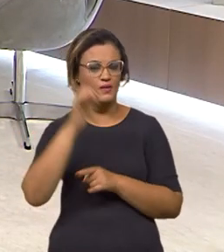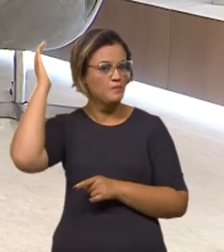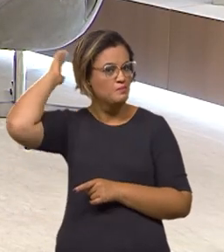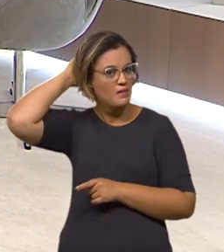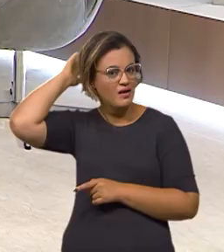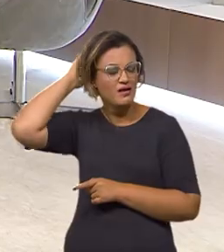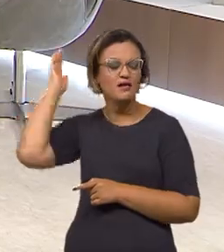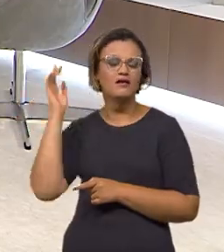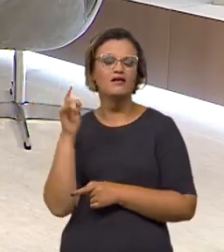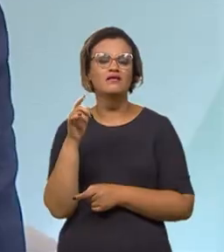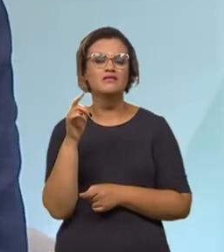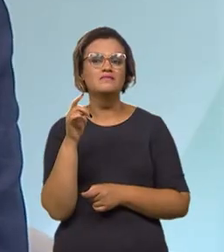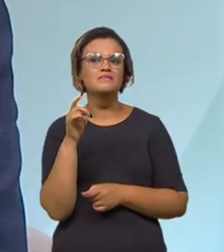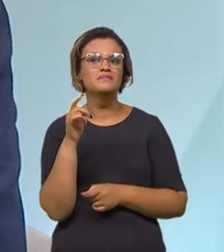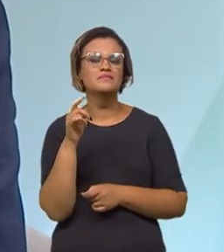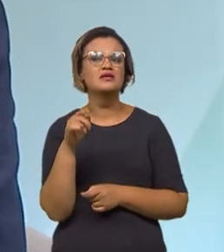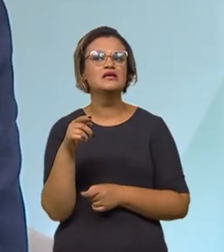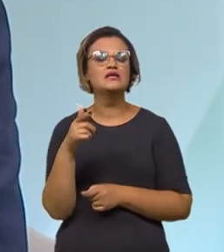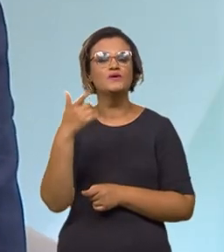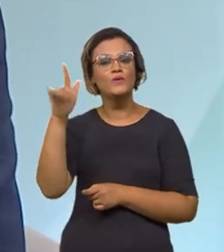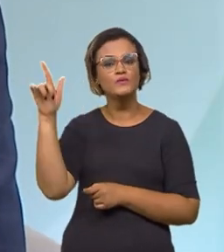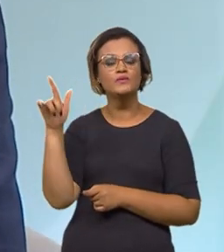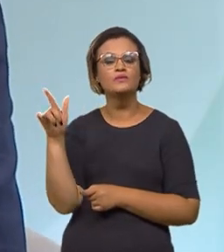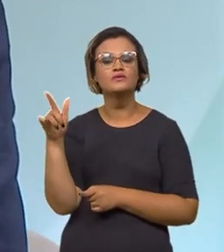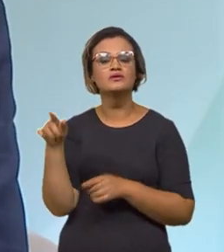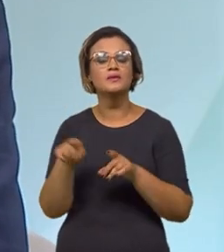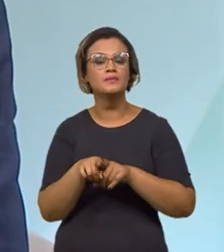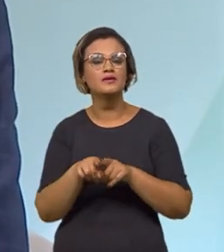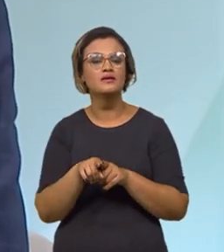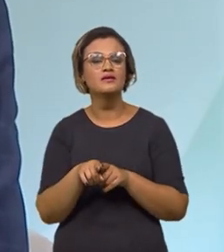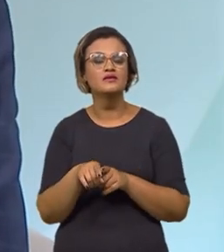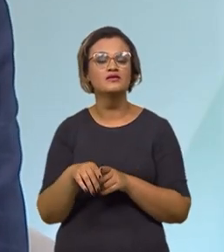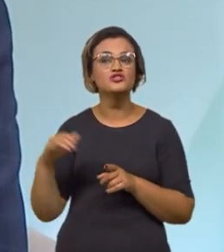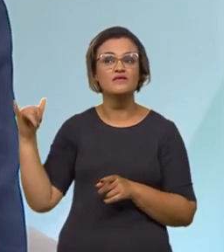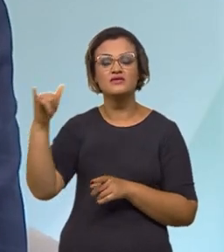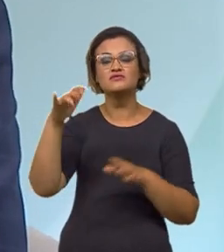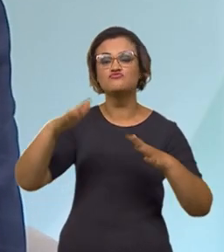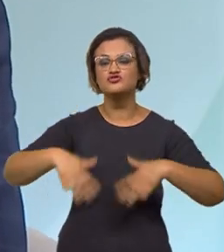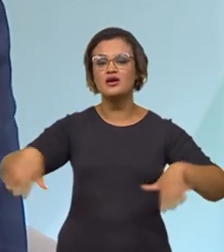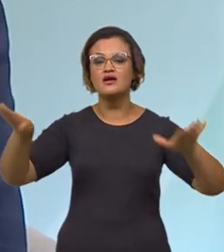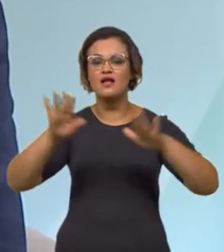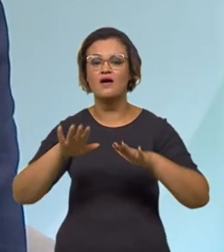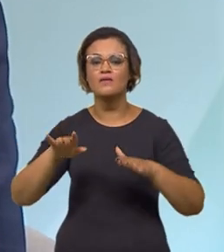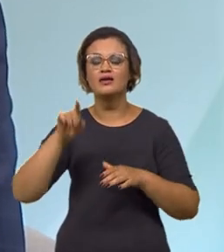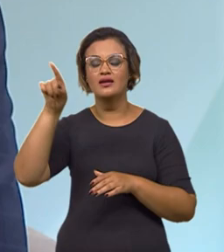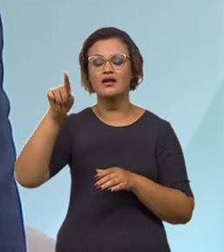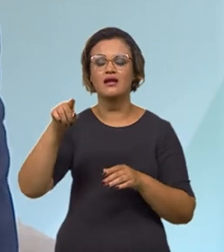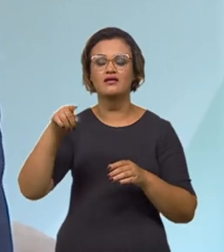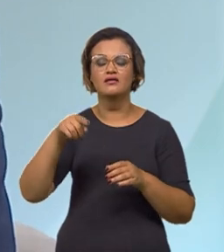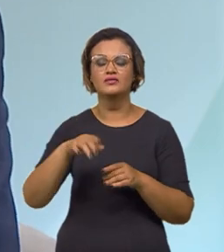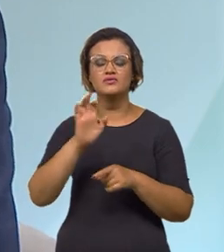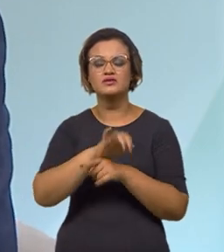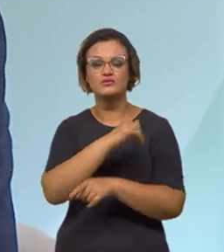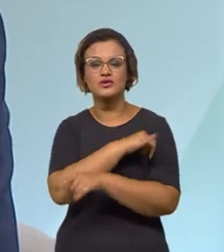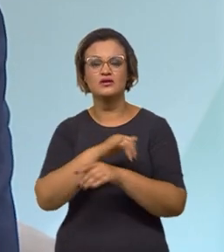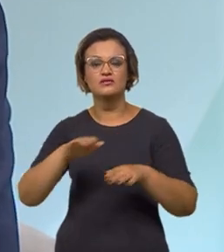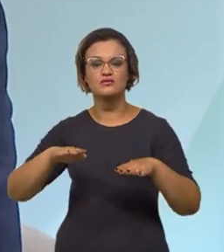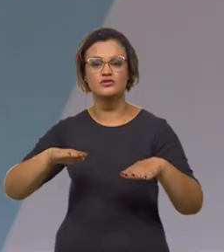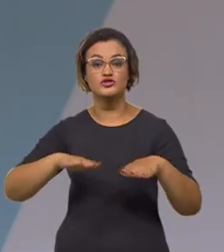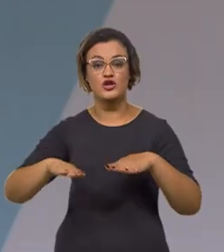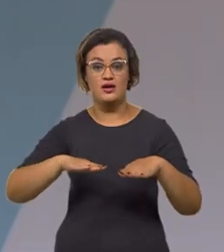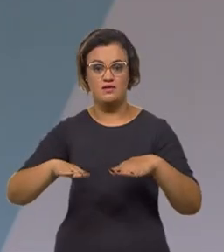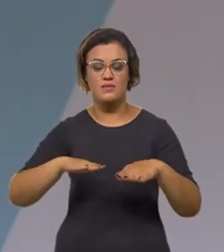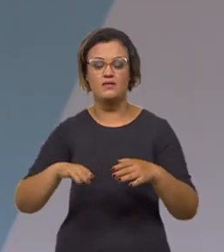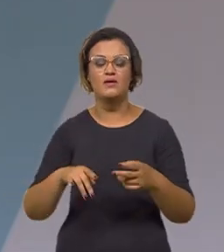também sendo o réde de um bloco naquela região. E vamos ter um bloco, pela primeira vez, um bloco de aviação geral, com o aeroporto de Jacarepaguá e o aeroporto de Campo de Marte.